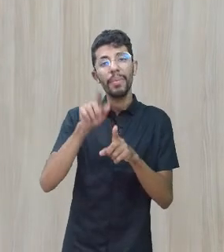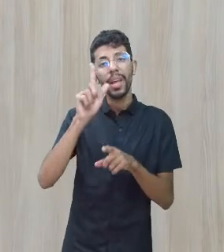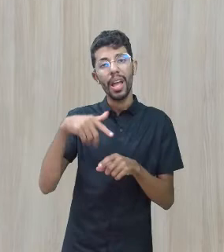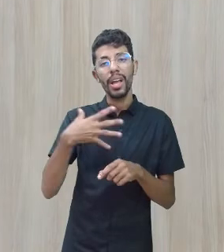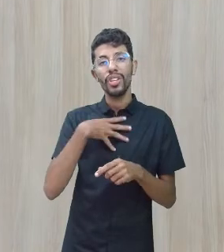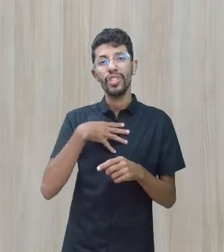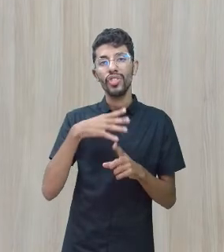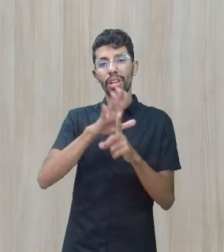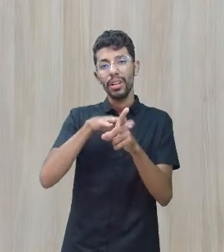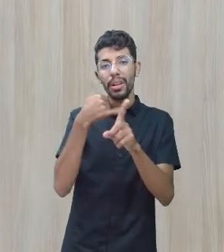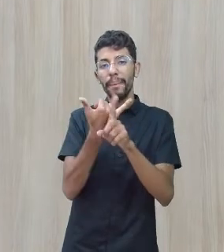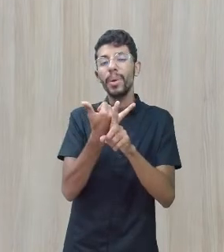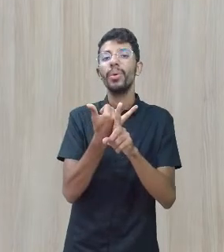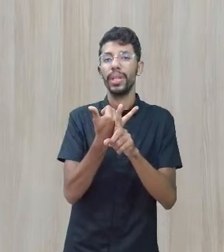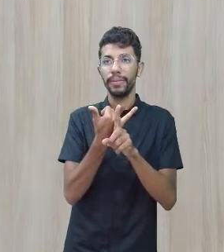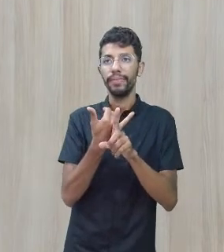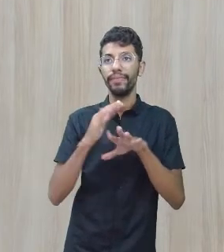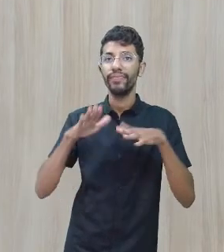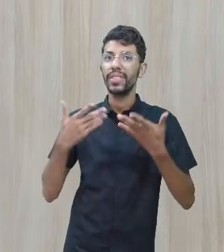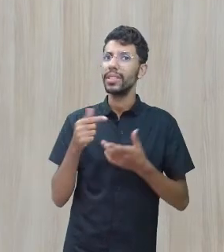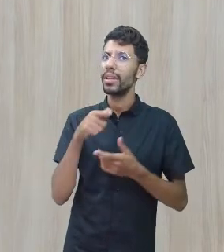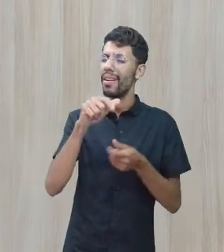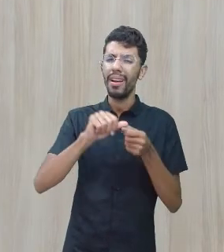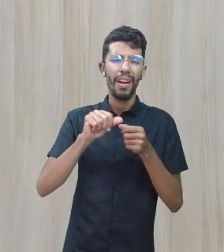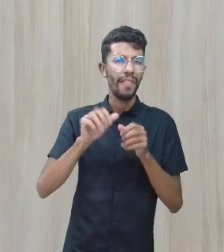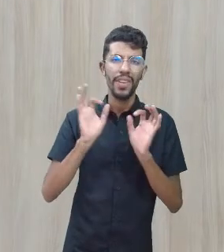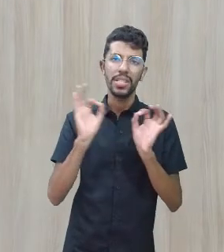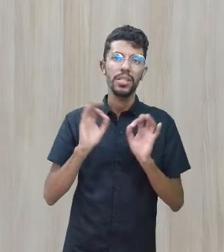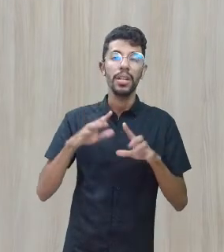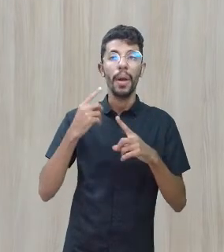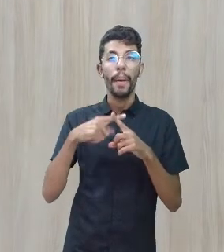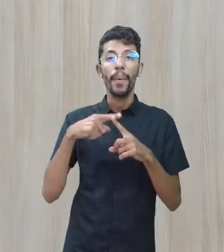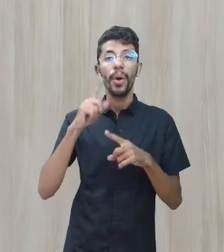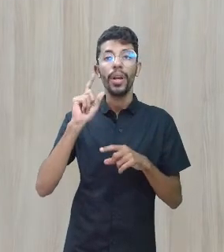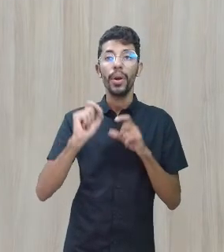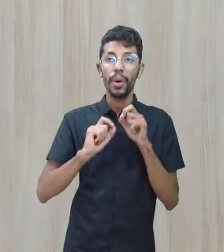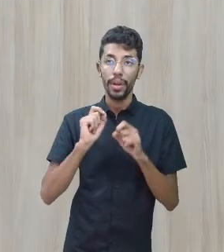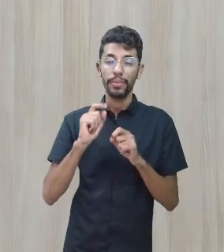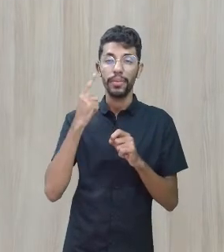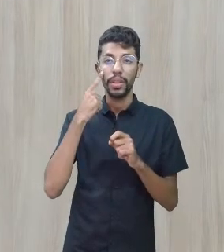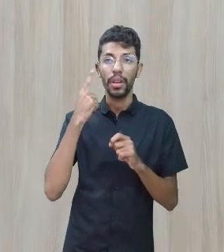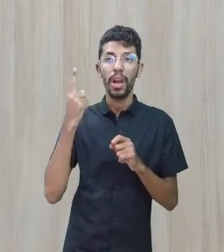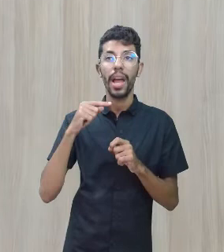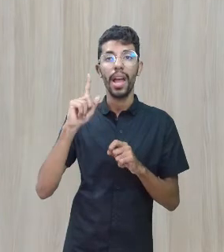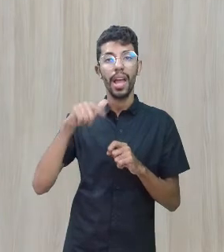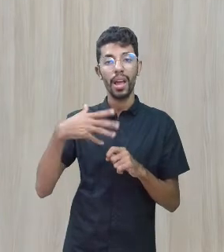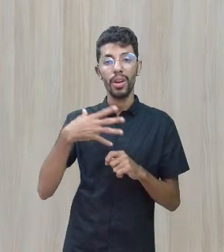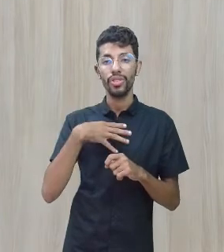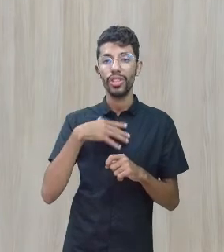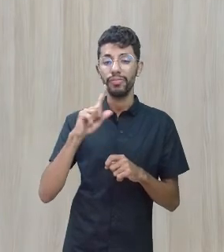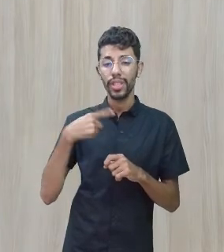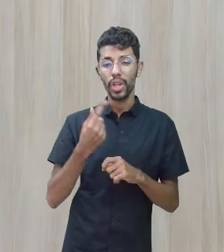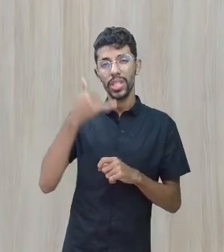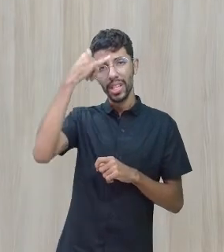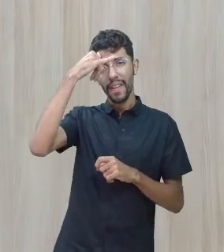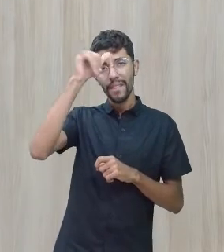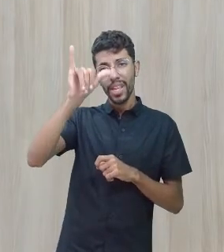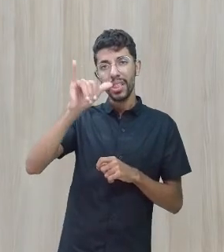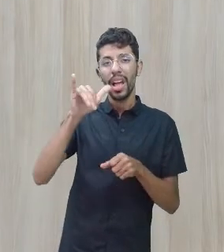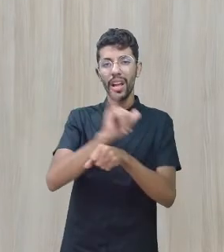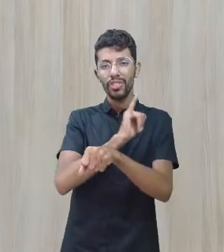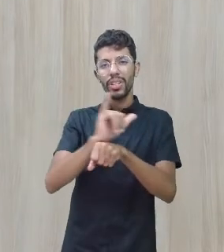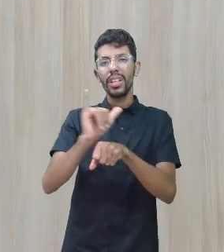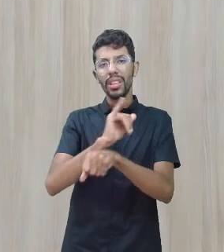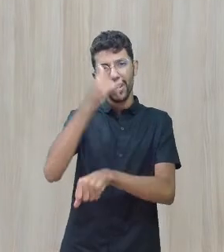também estar praticando isso. Então, não faça isso. Isso é uma forma da gente não, da gente prevenir, né? É uma estratégia